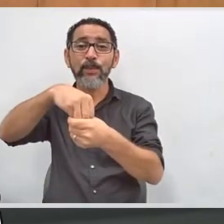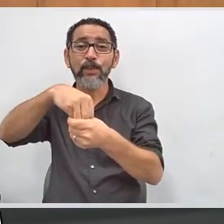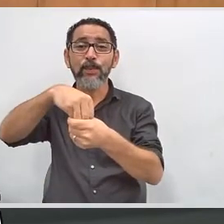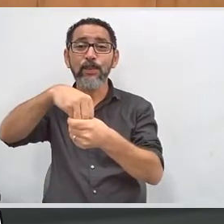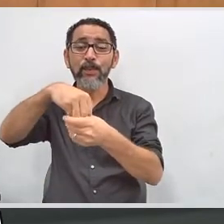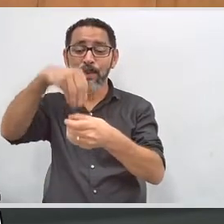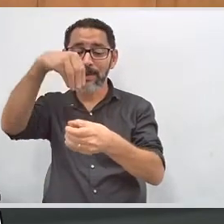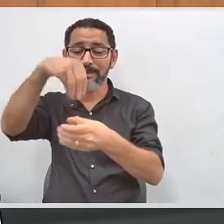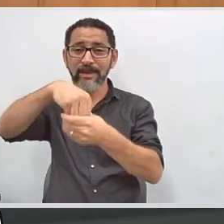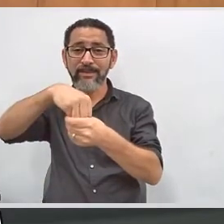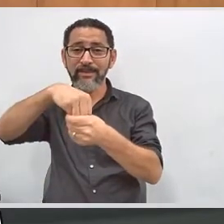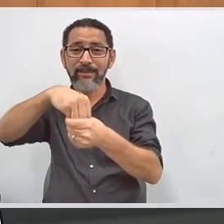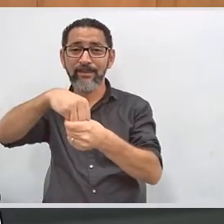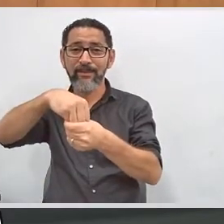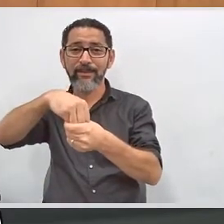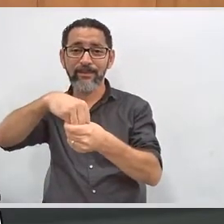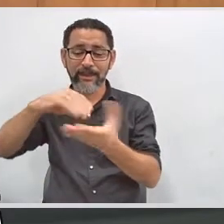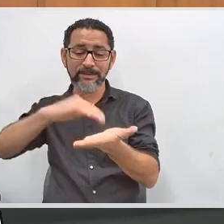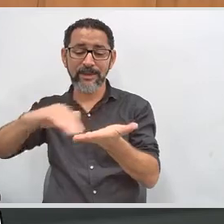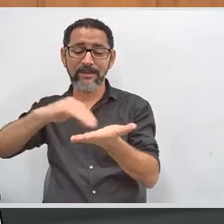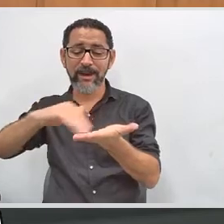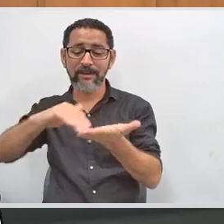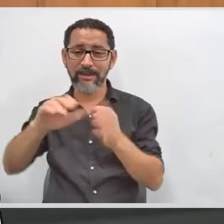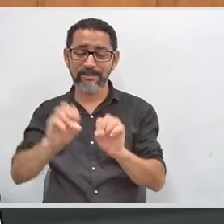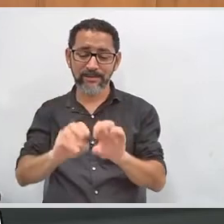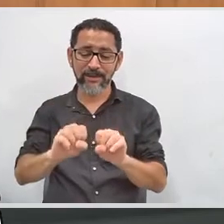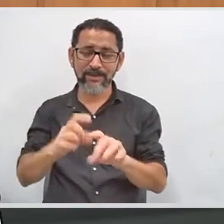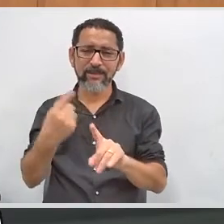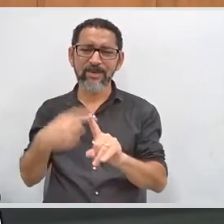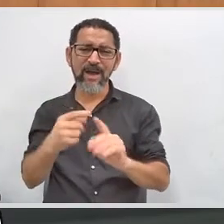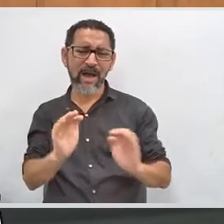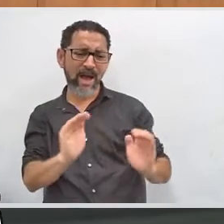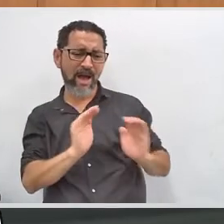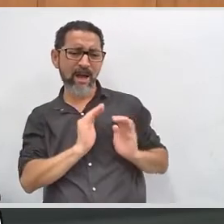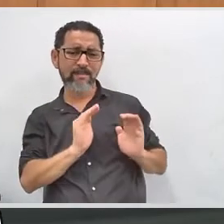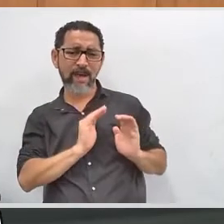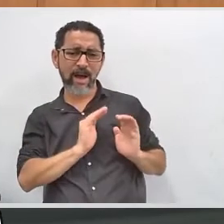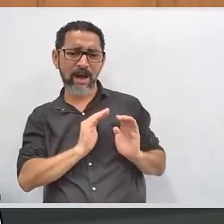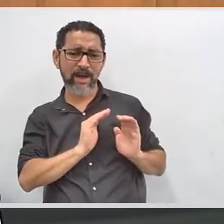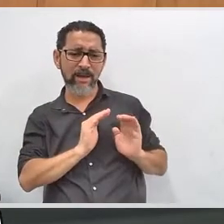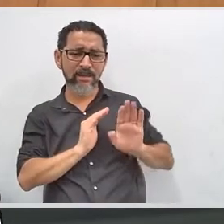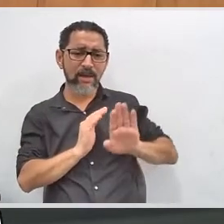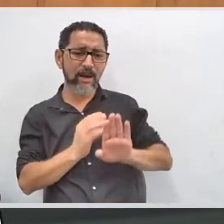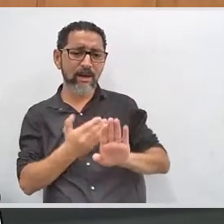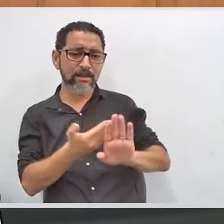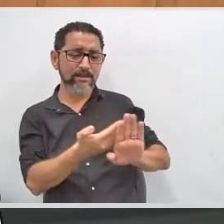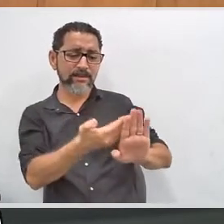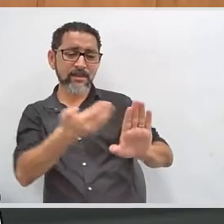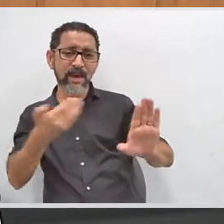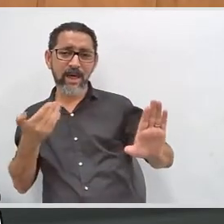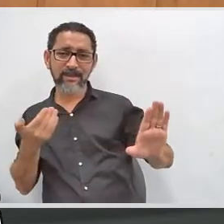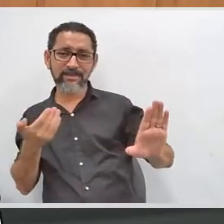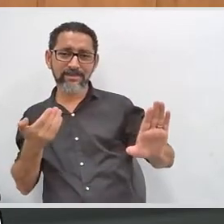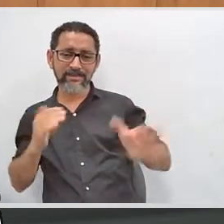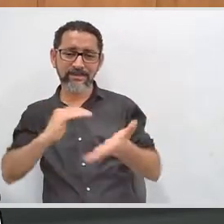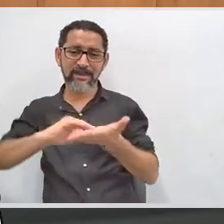muito bonita, porque, naquele tempo, a PAE era paralela à Secretaria. E